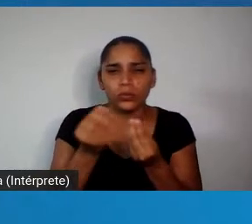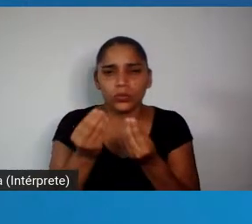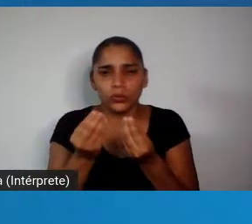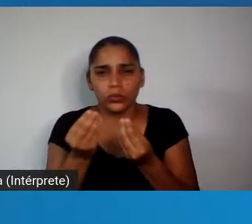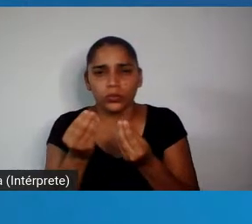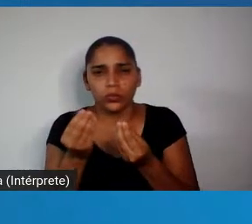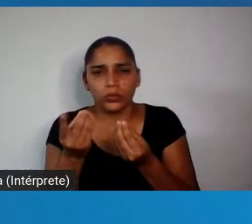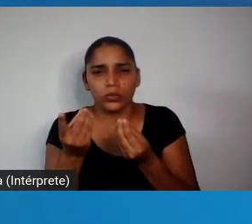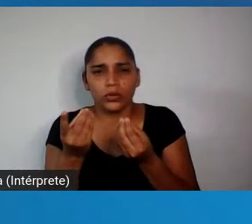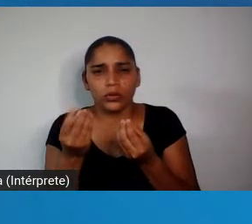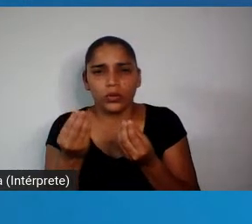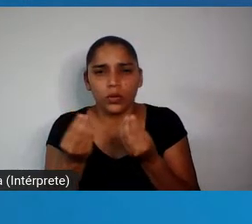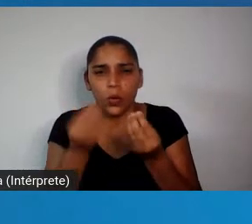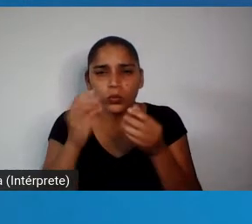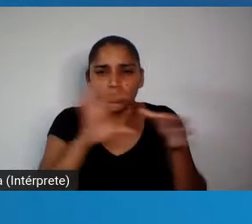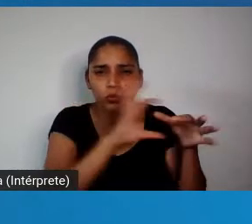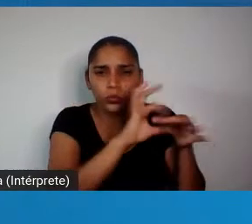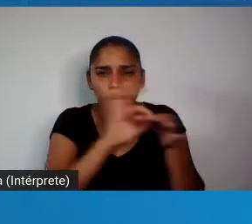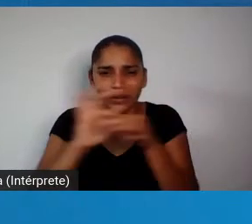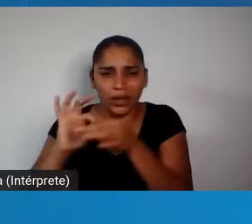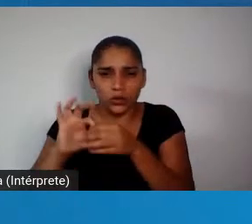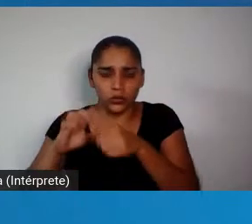absurdo do contexto que a gente está vivendo,